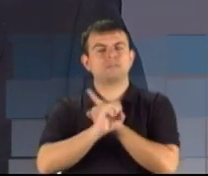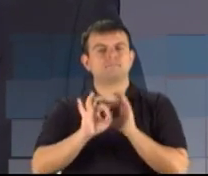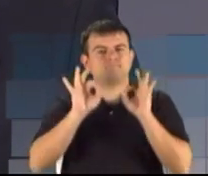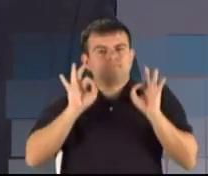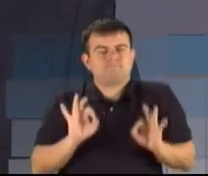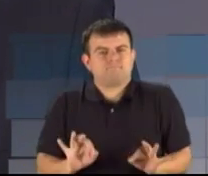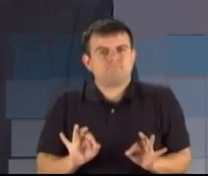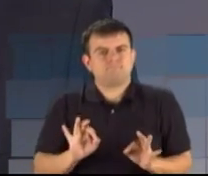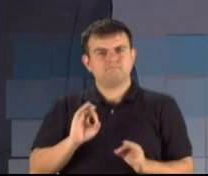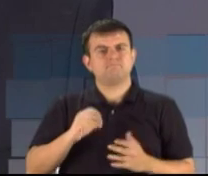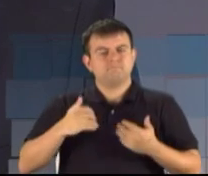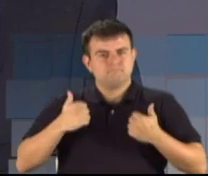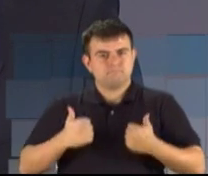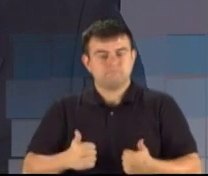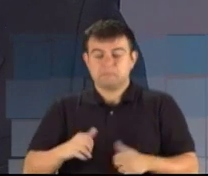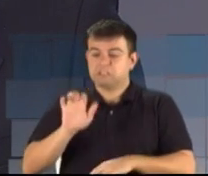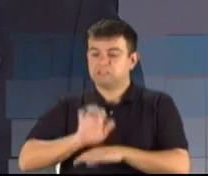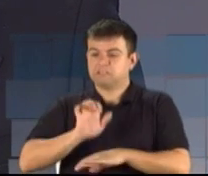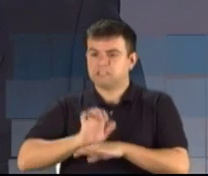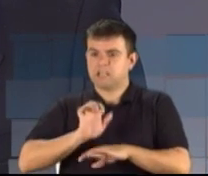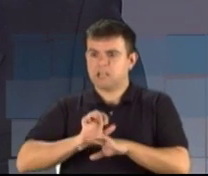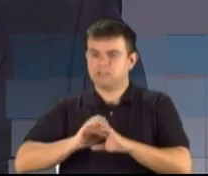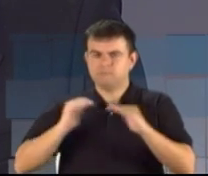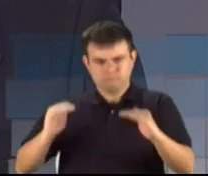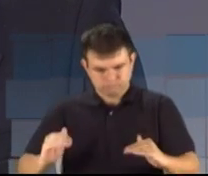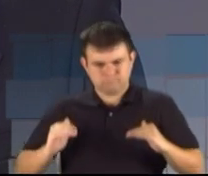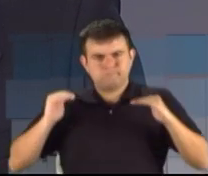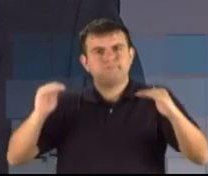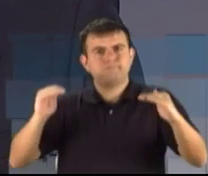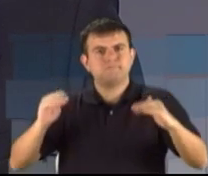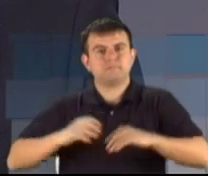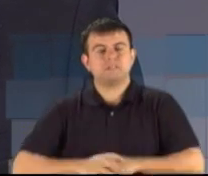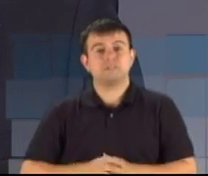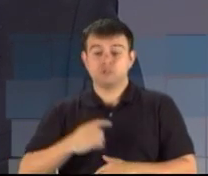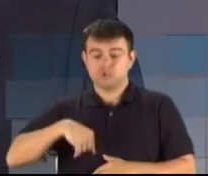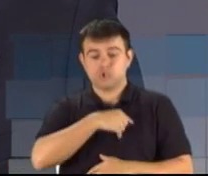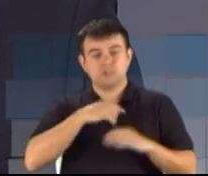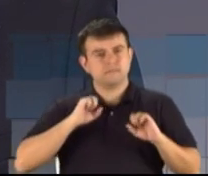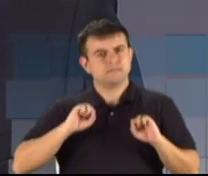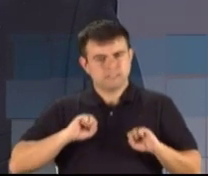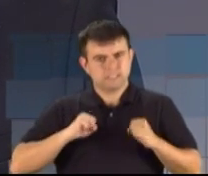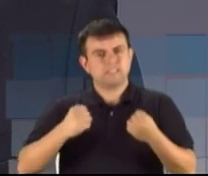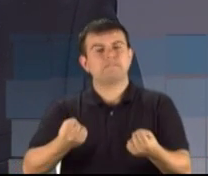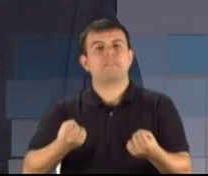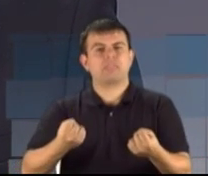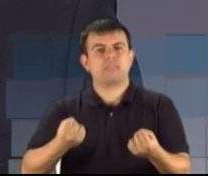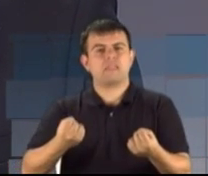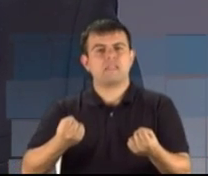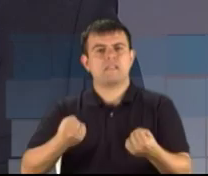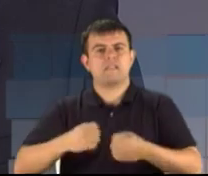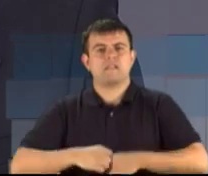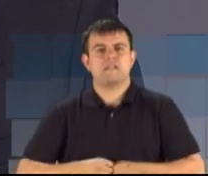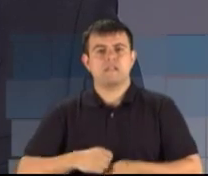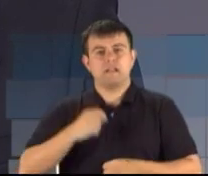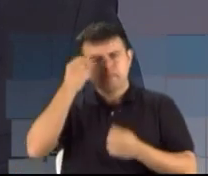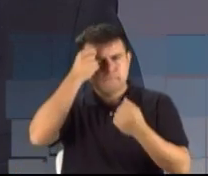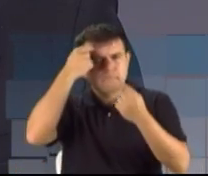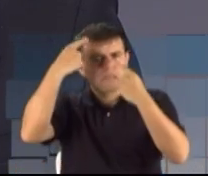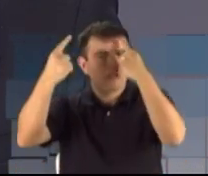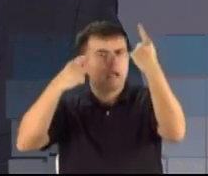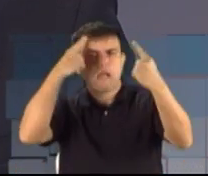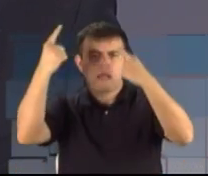pujante, como é o povo gaúcho, defendemos as nossas ideias